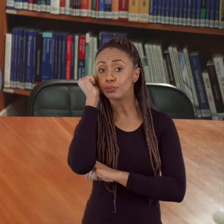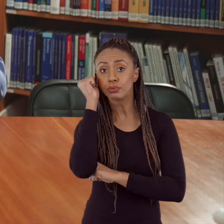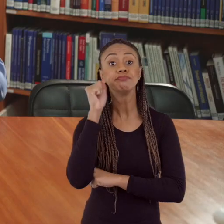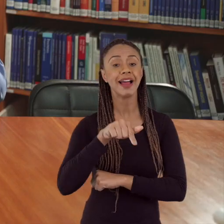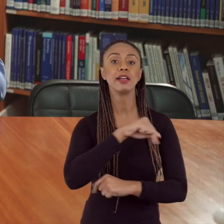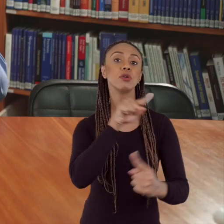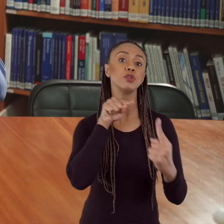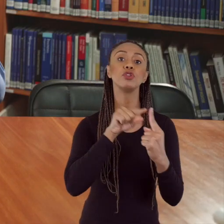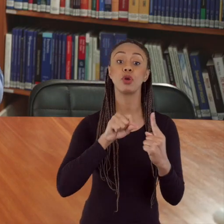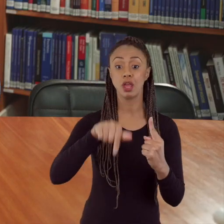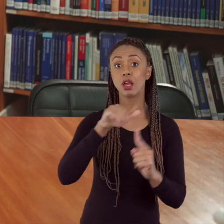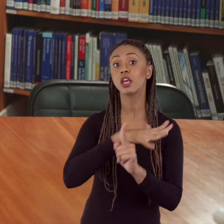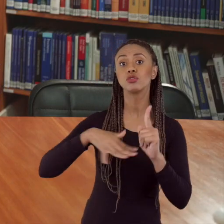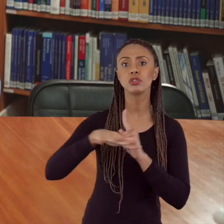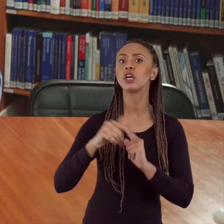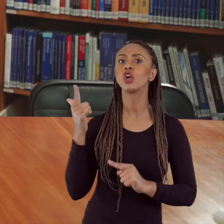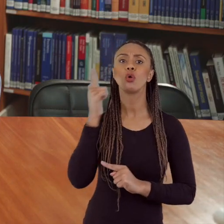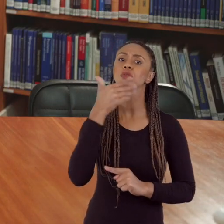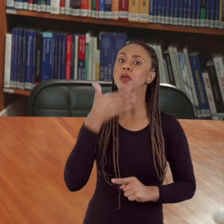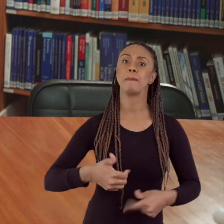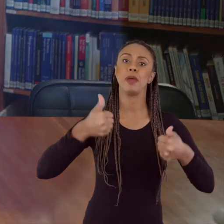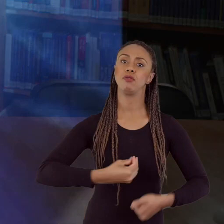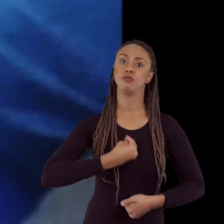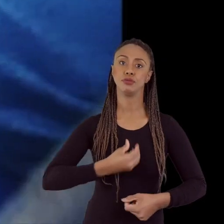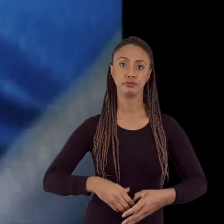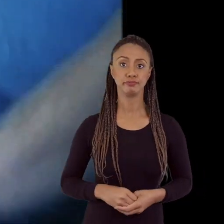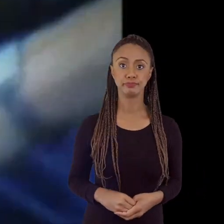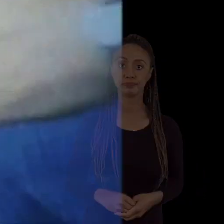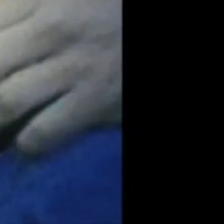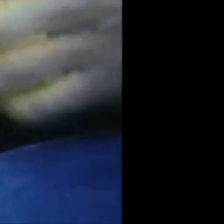meta, que vai fazer com que a nossa sociedade se torne muito melhor.